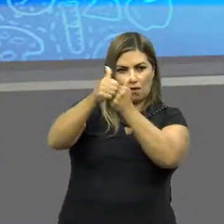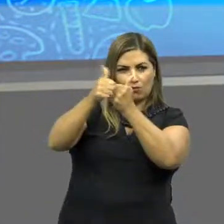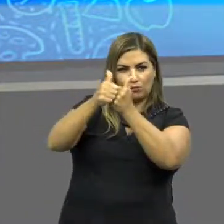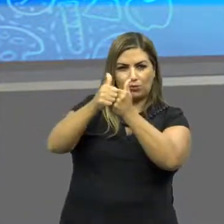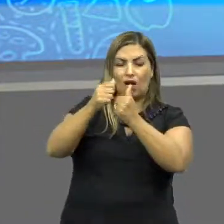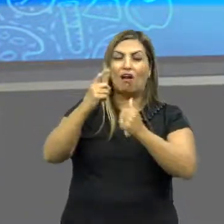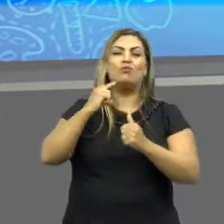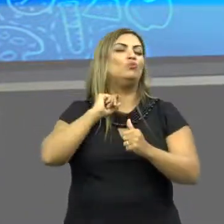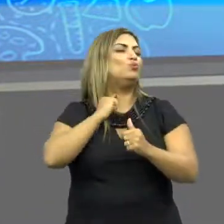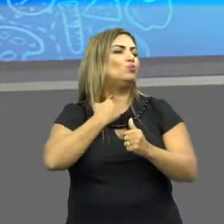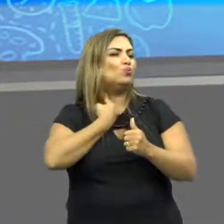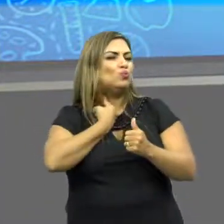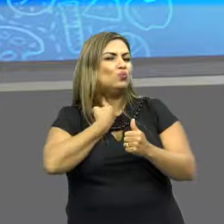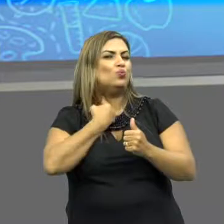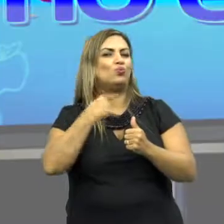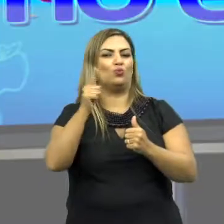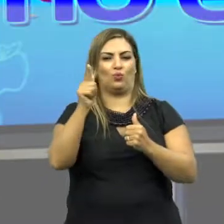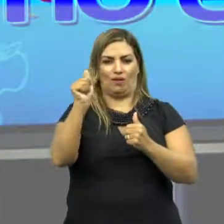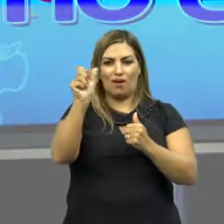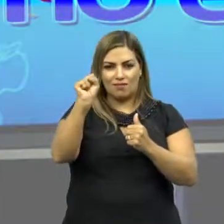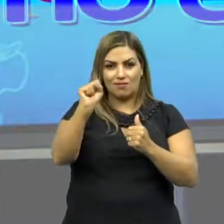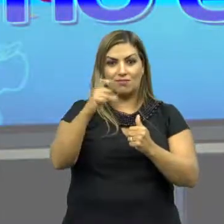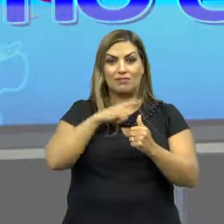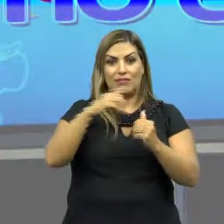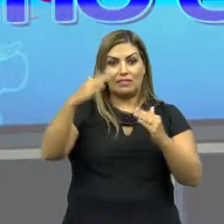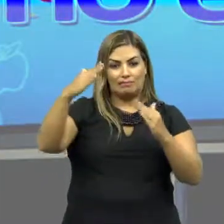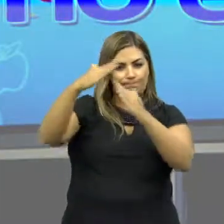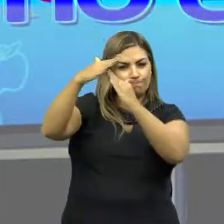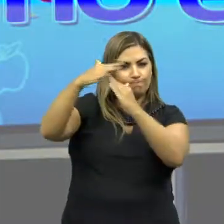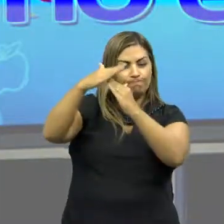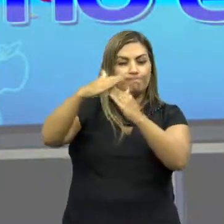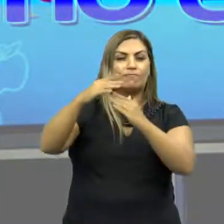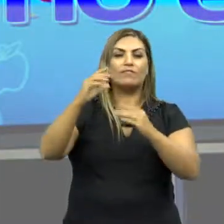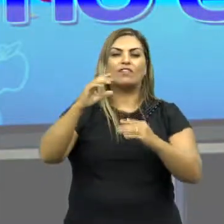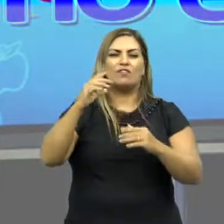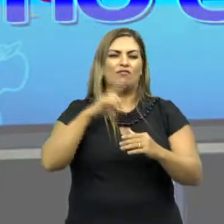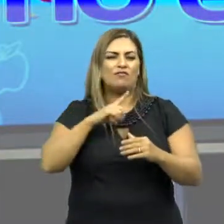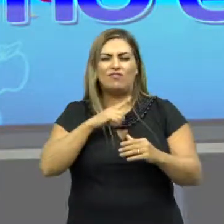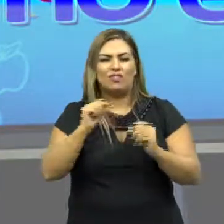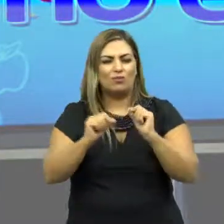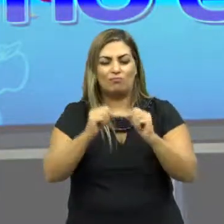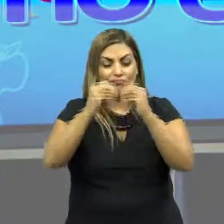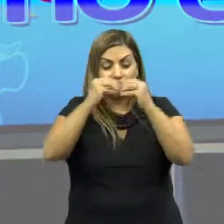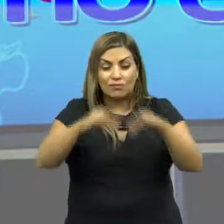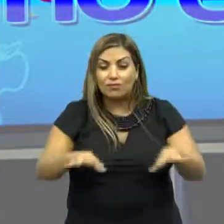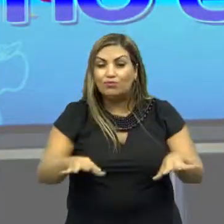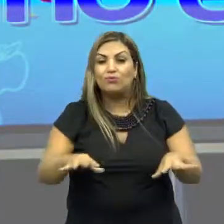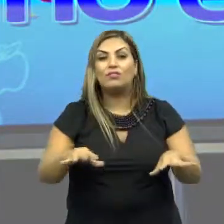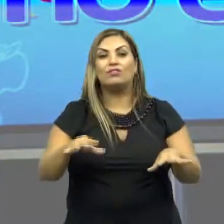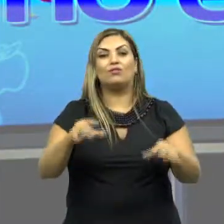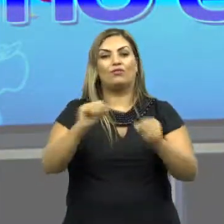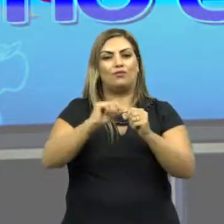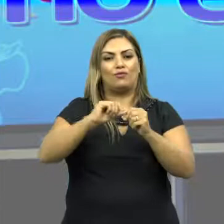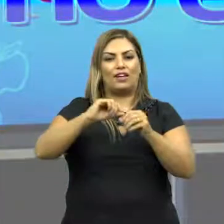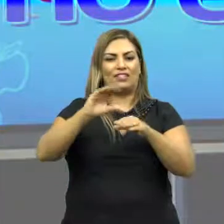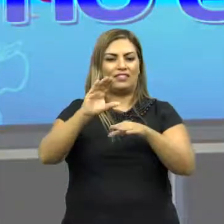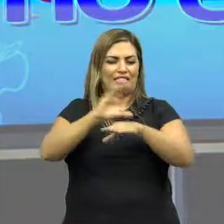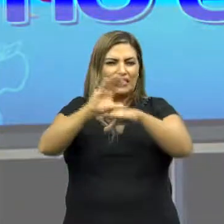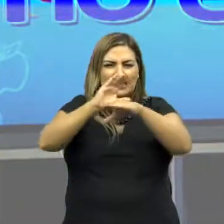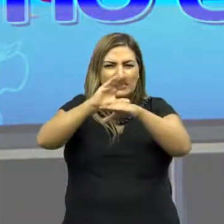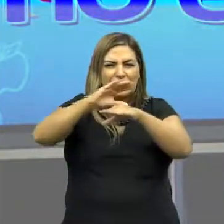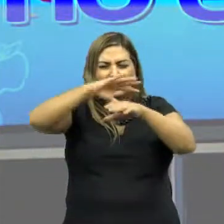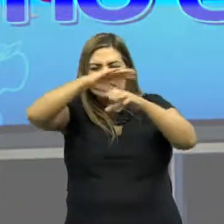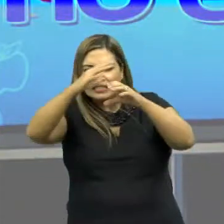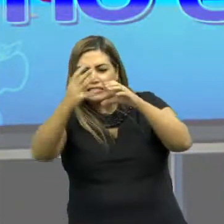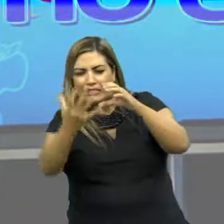com uma grande concentração de poluentes. Sendo assim, a dispersão desses poluentes fica extremamente prejudicada, formando